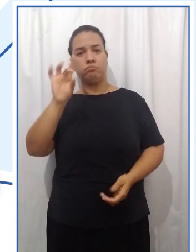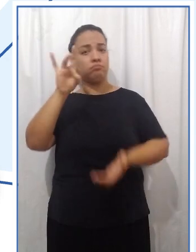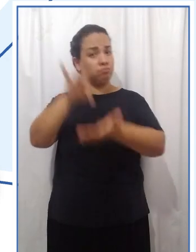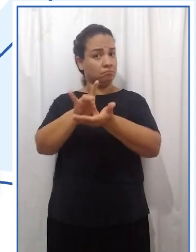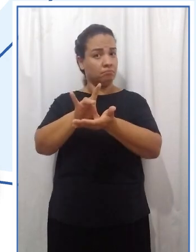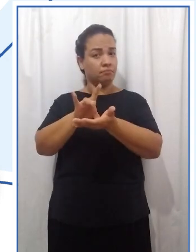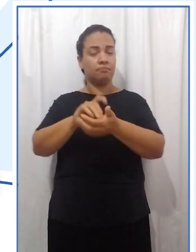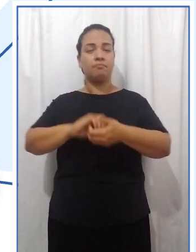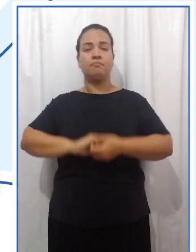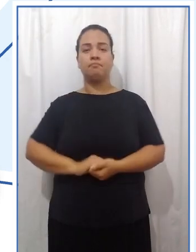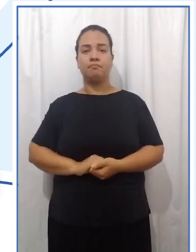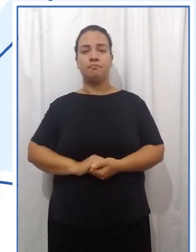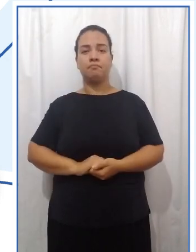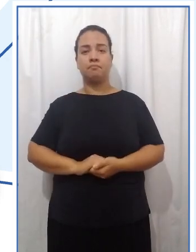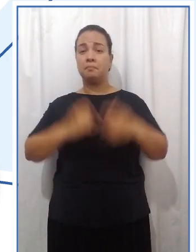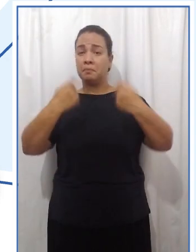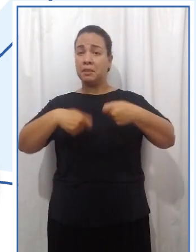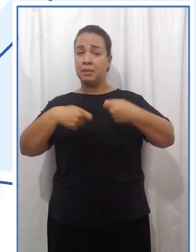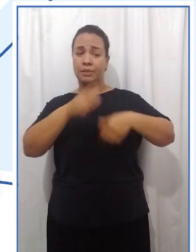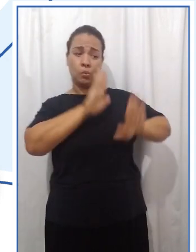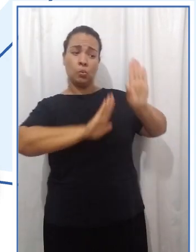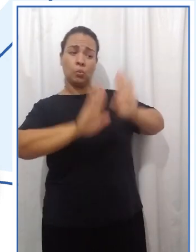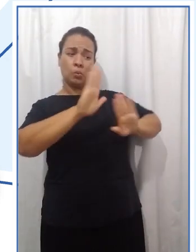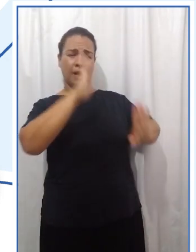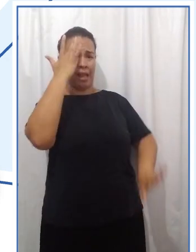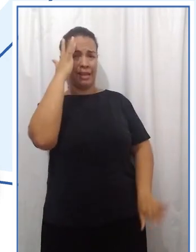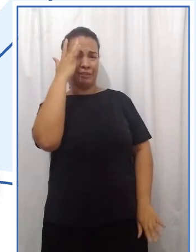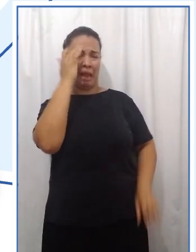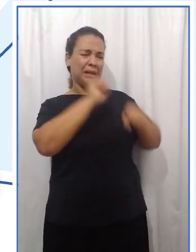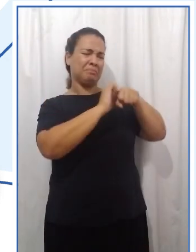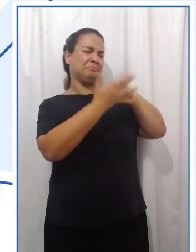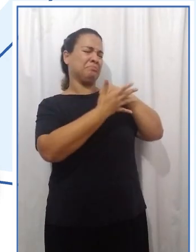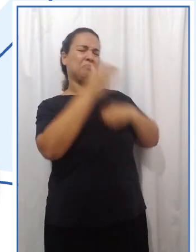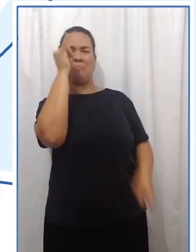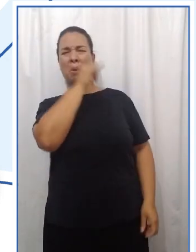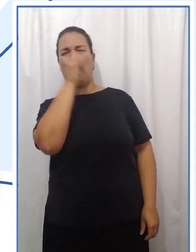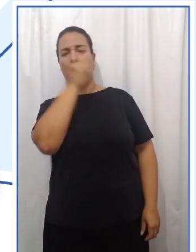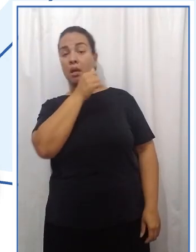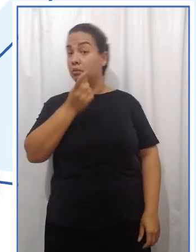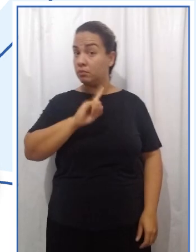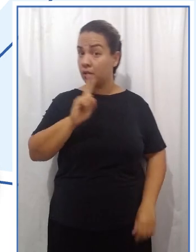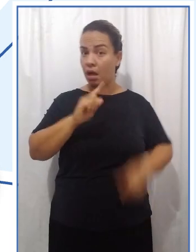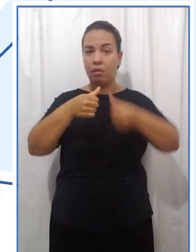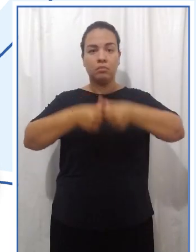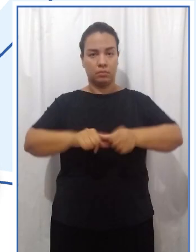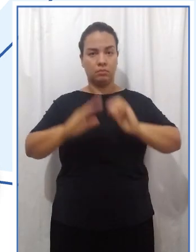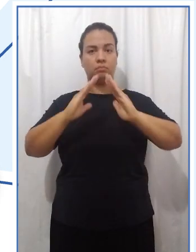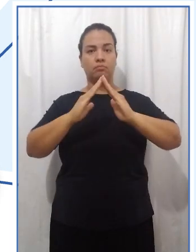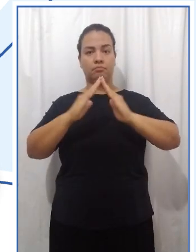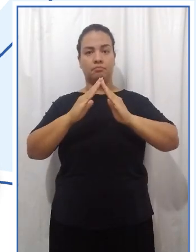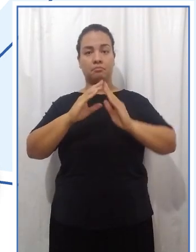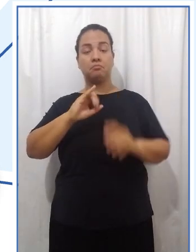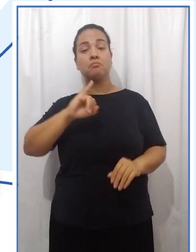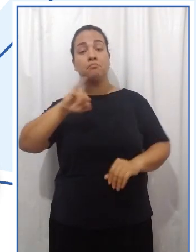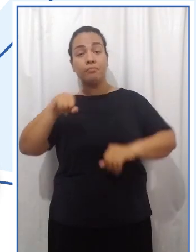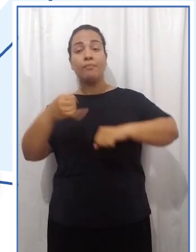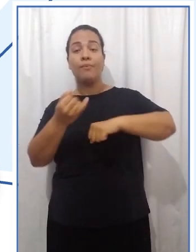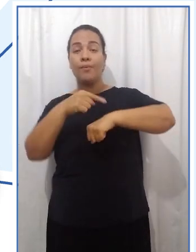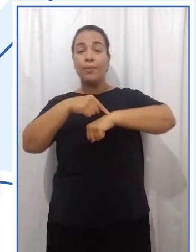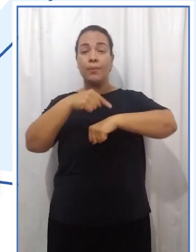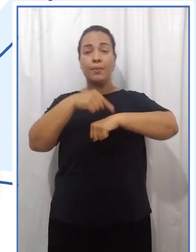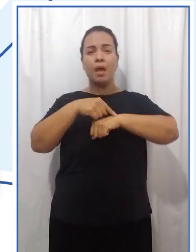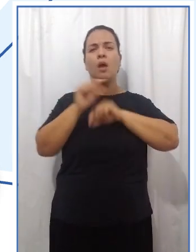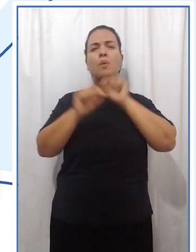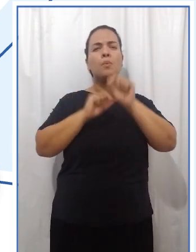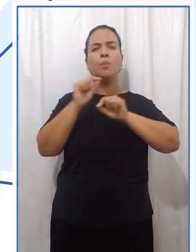Devemos tomar todo o cuidado possível, não subestimar esse vírus e ficar em casa. Eu estou aproveitando esse tempo